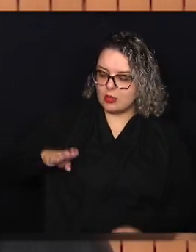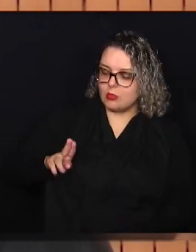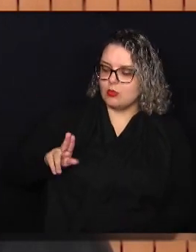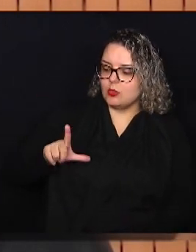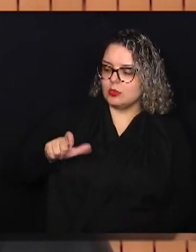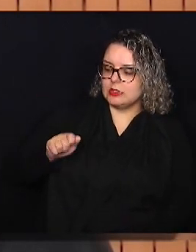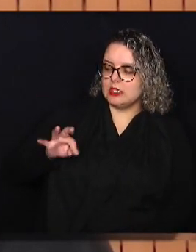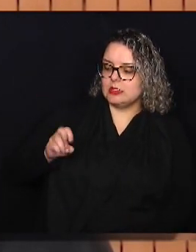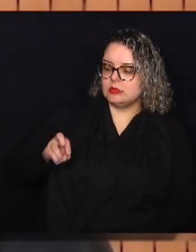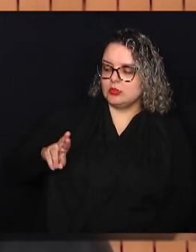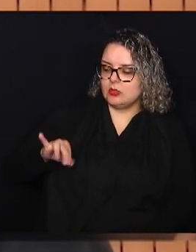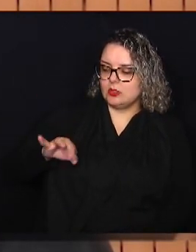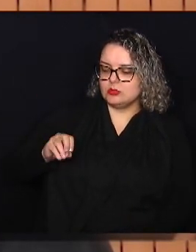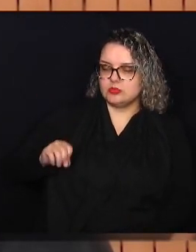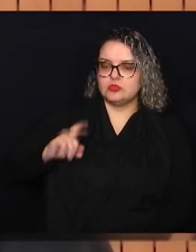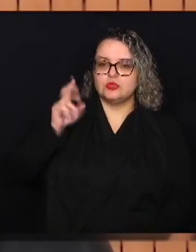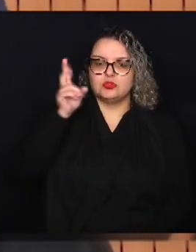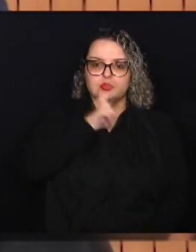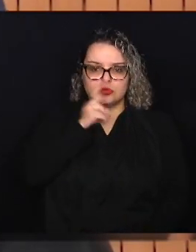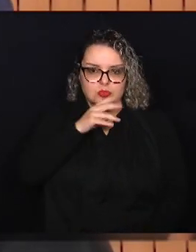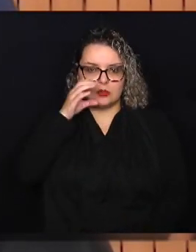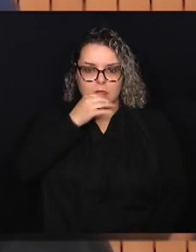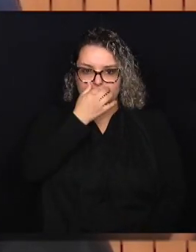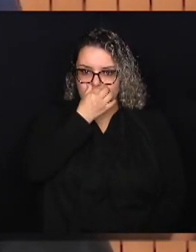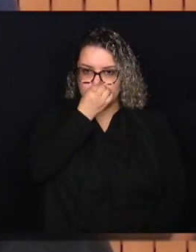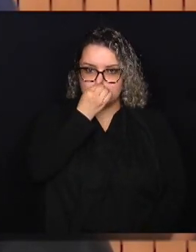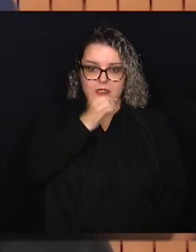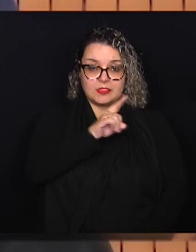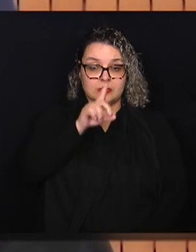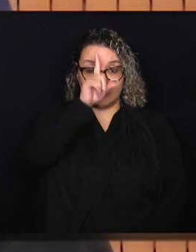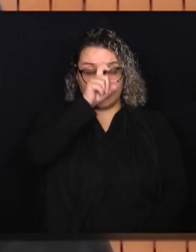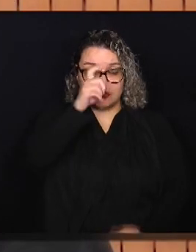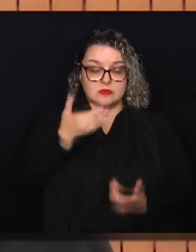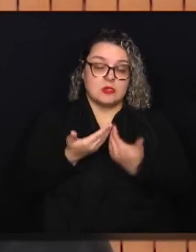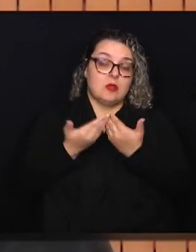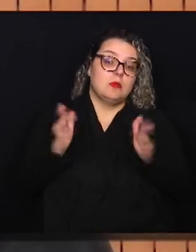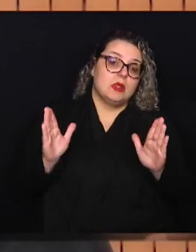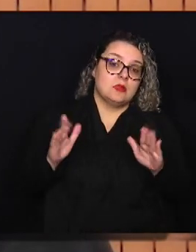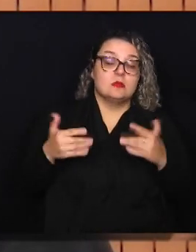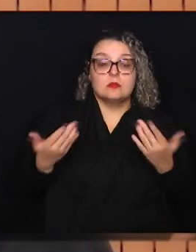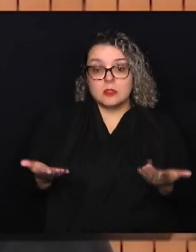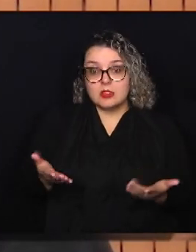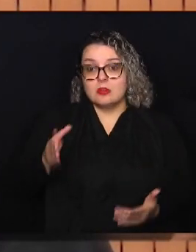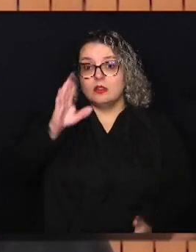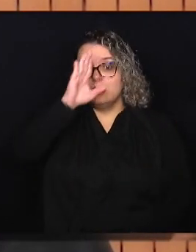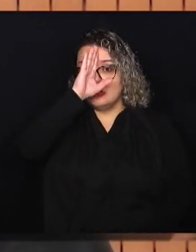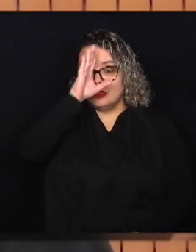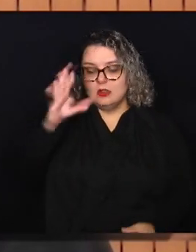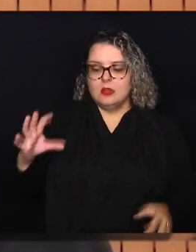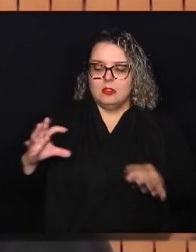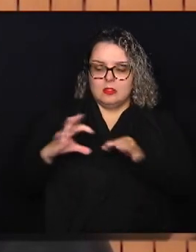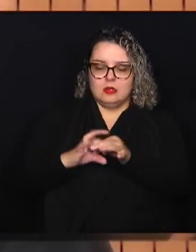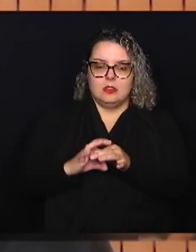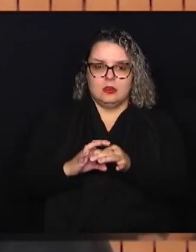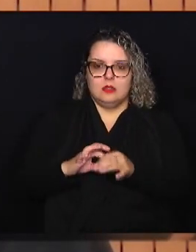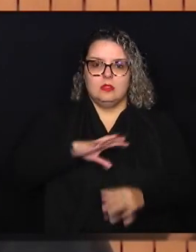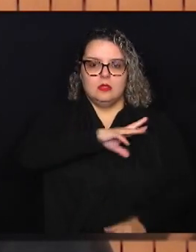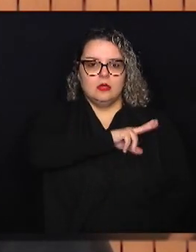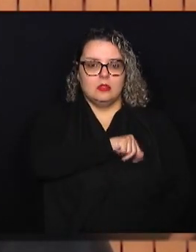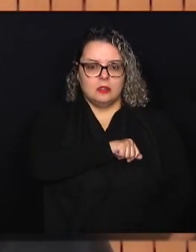de urgência e emergência. Ainda não é um hospital aberto com a demanda, mas é que vai direto estar conectado com o Stamu Animal.